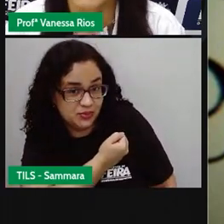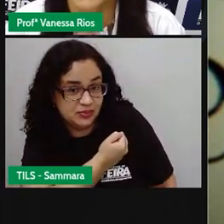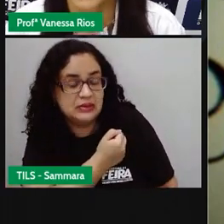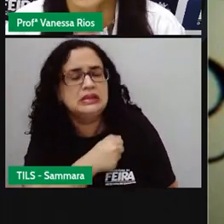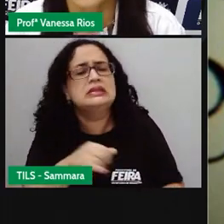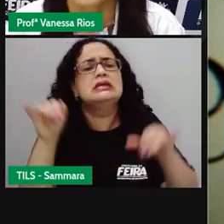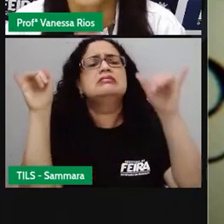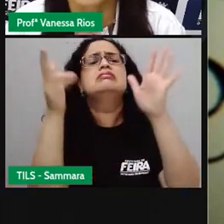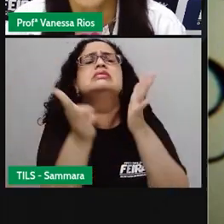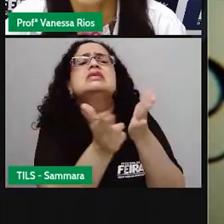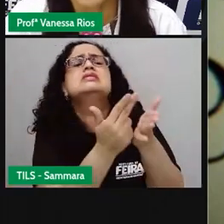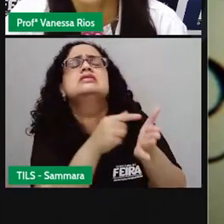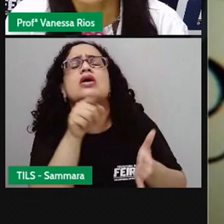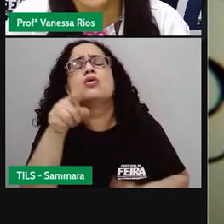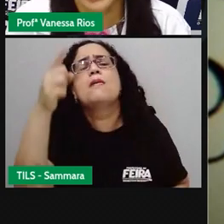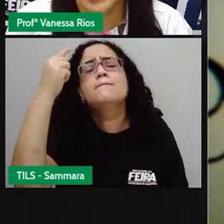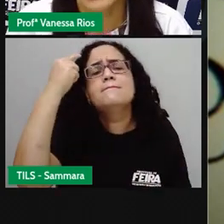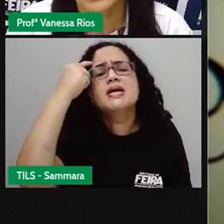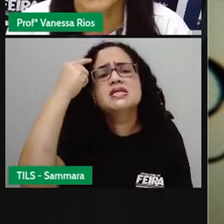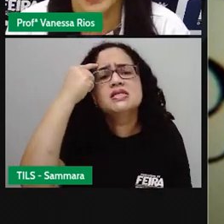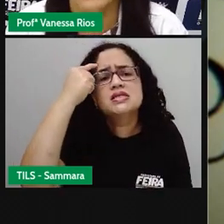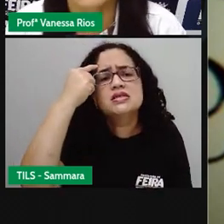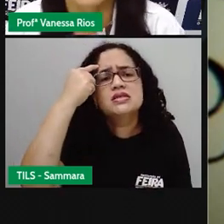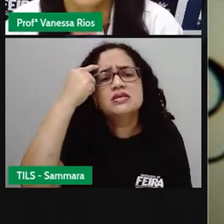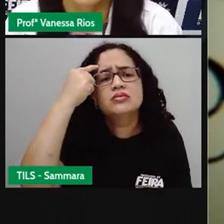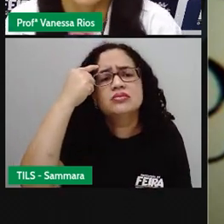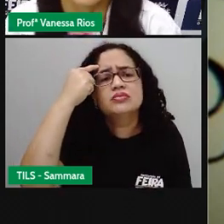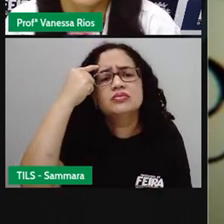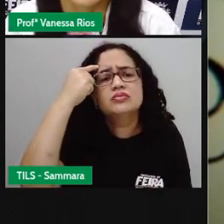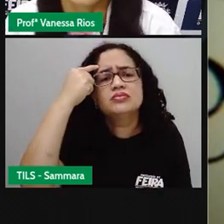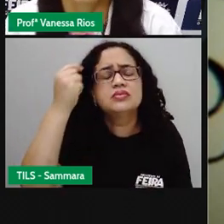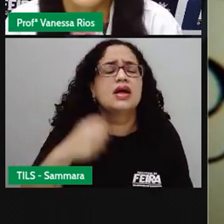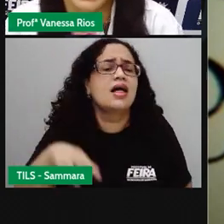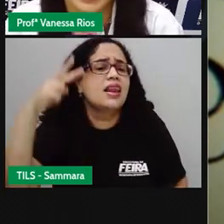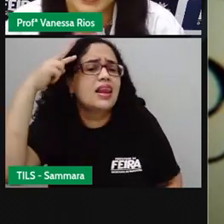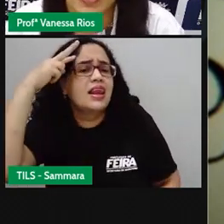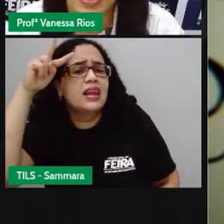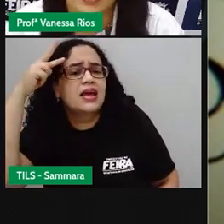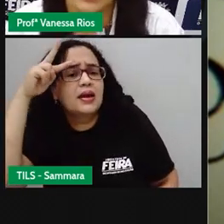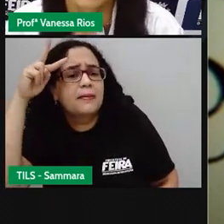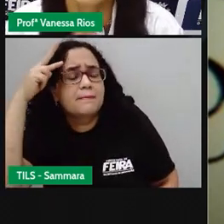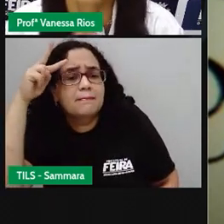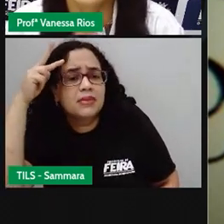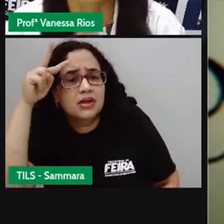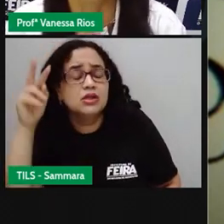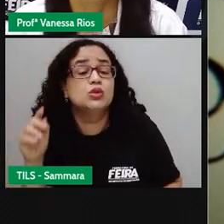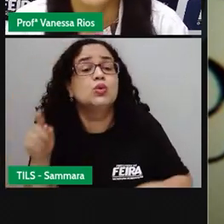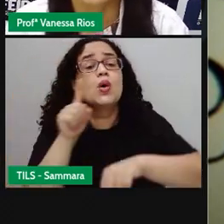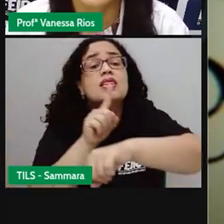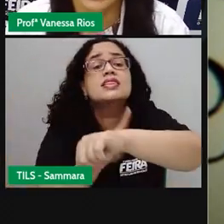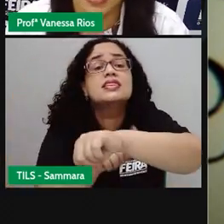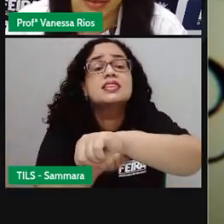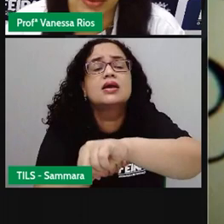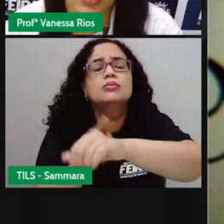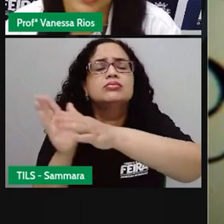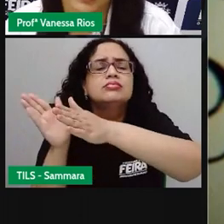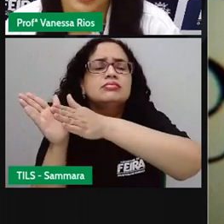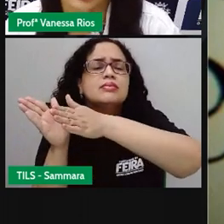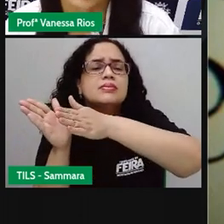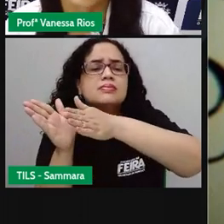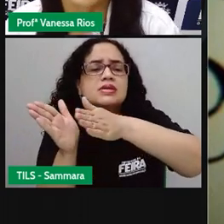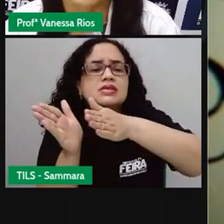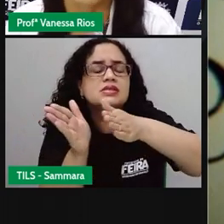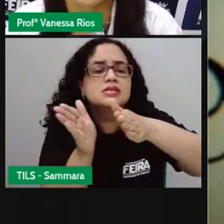Essa imagem aí nos faz pensar, nos faz lembrar, não é? Do tempo passando.